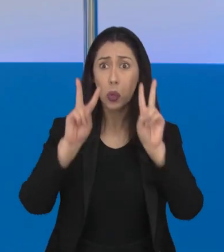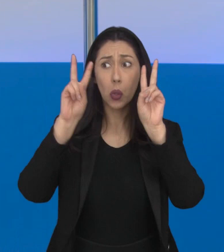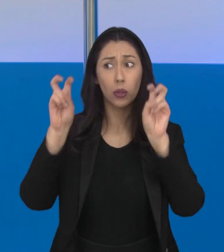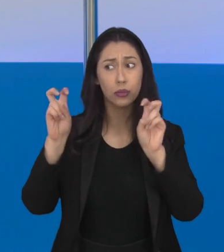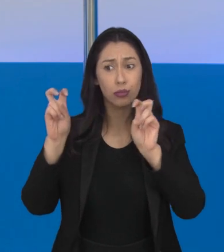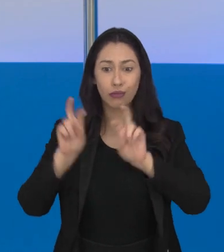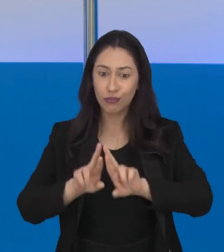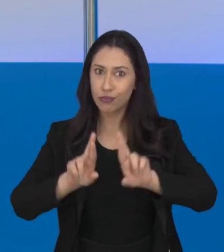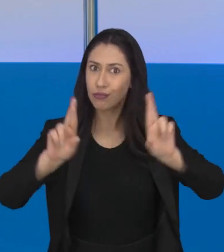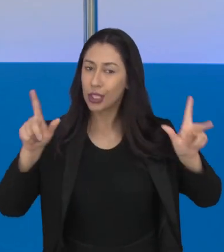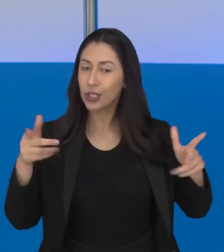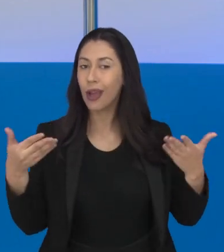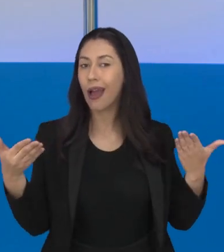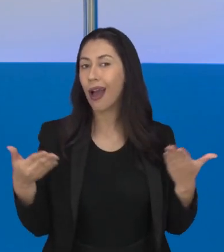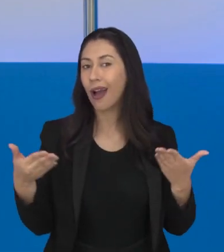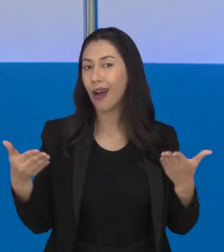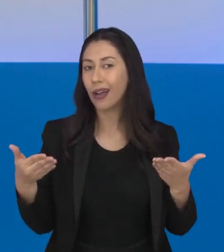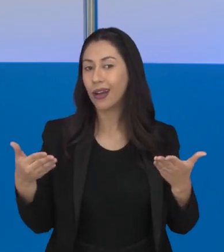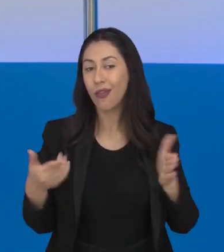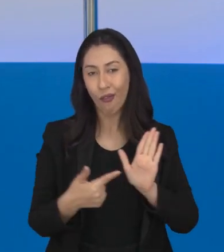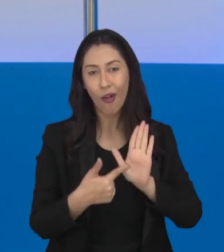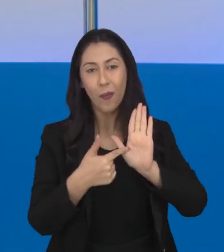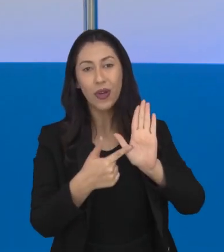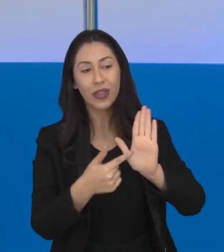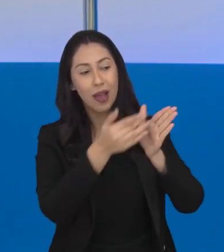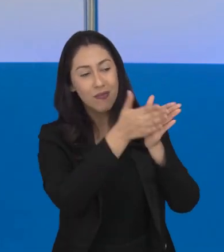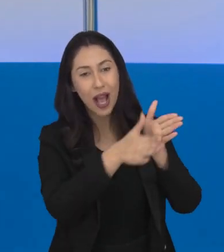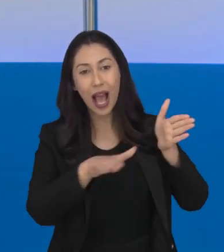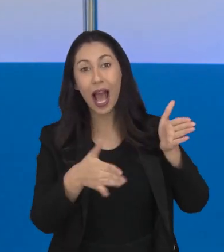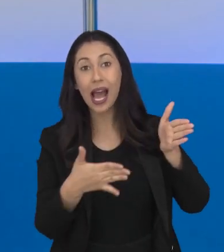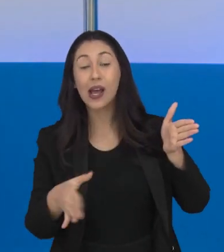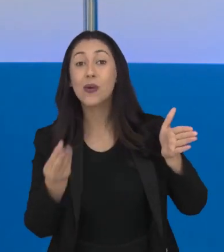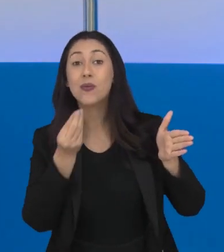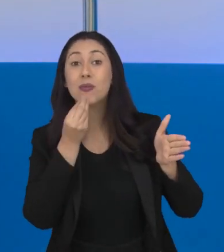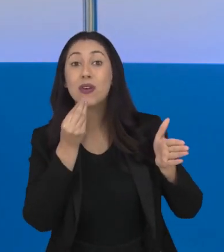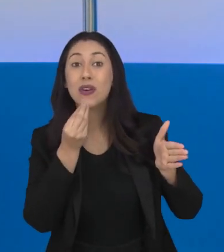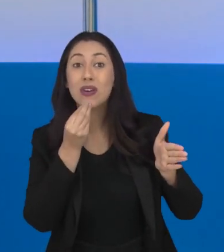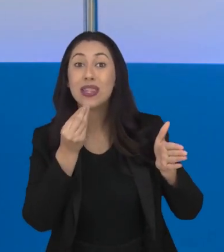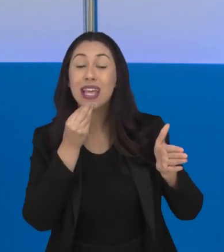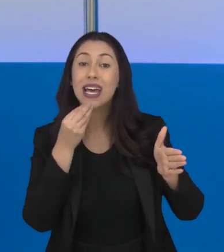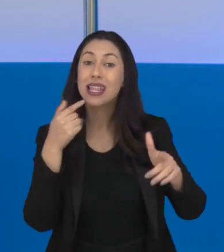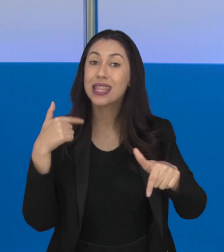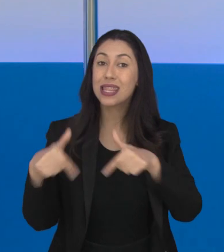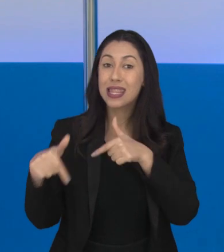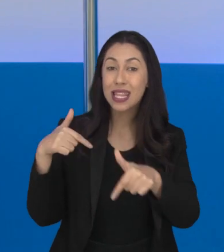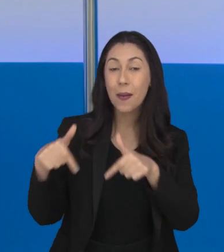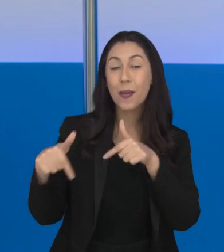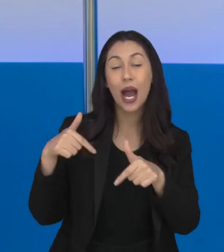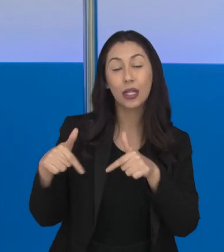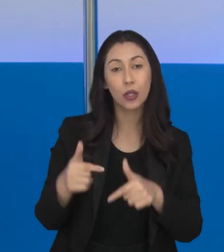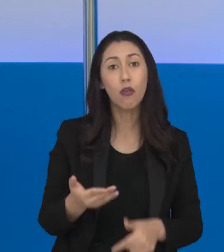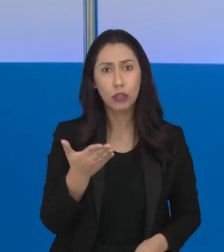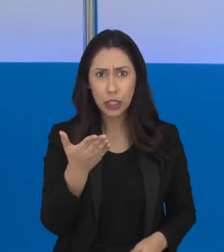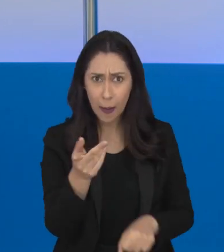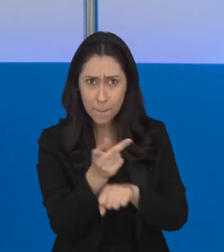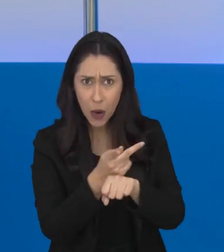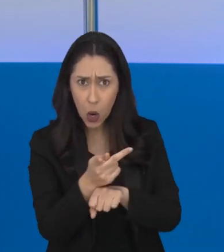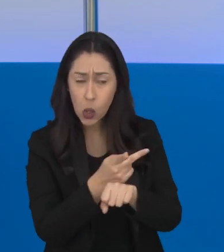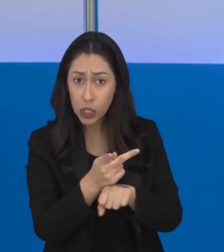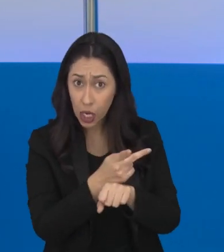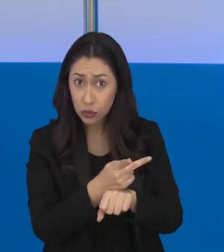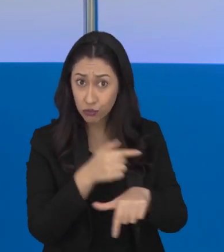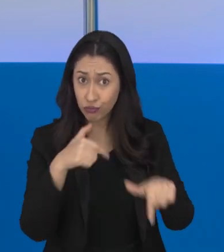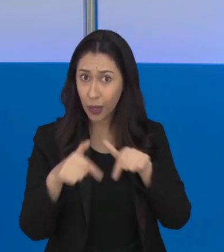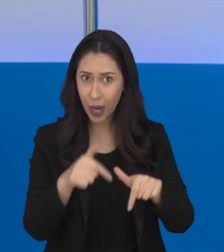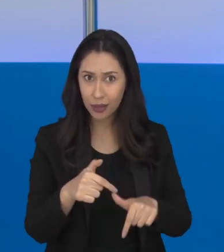Mudando um pouquinho de assunto, agora a gente vai para a nossa agenda de serviços com as oportunidades de trabalho abertas aqui em São José, para você que está na